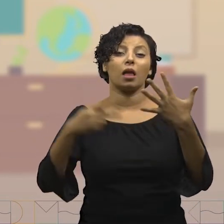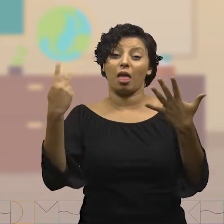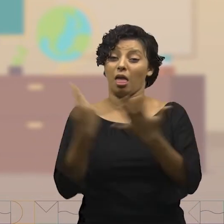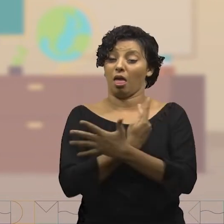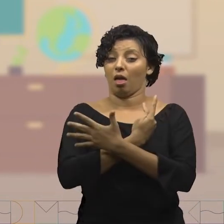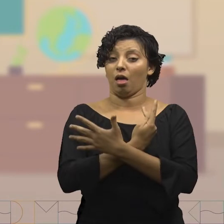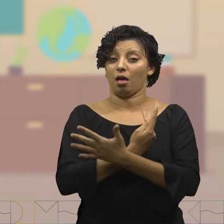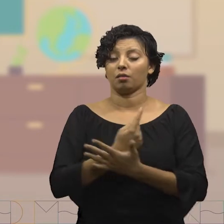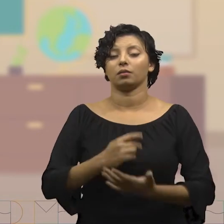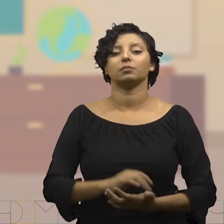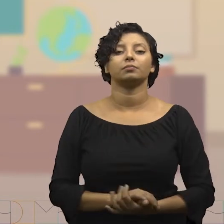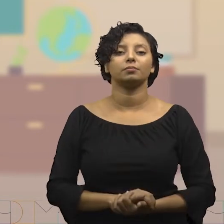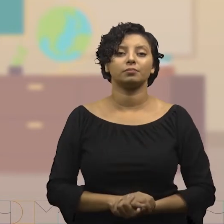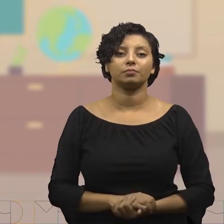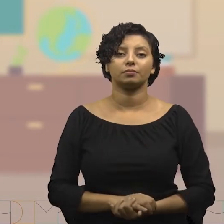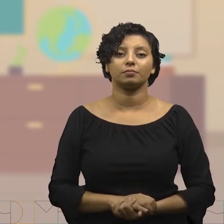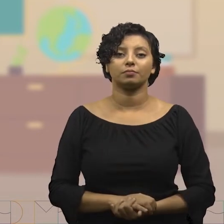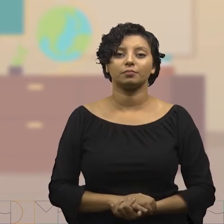incorreta?